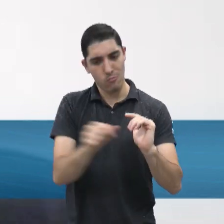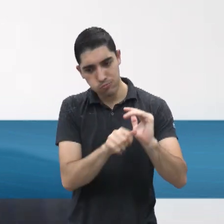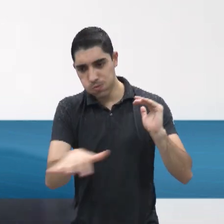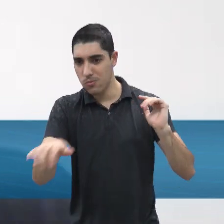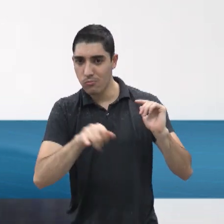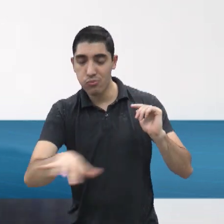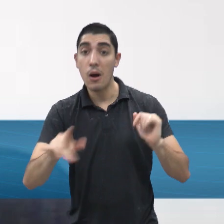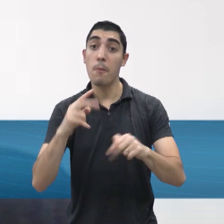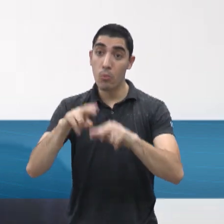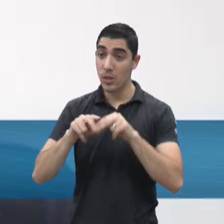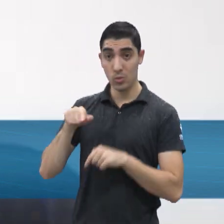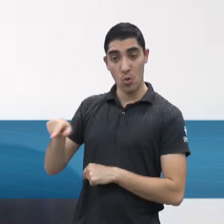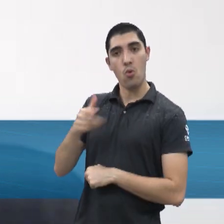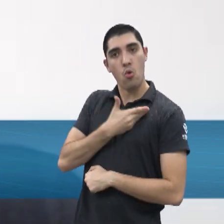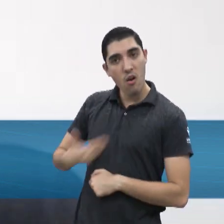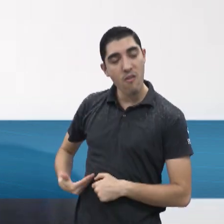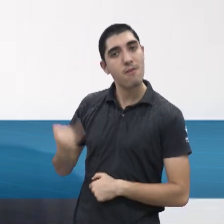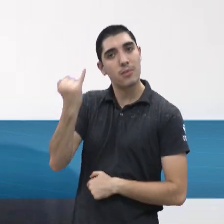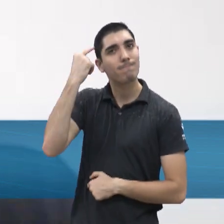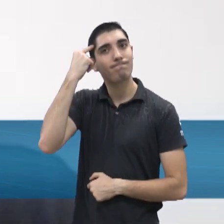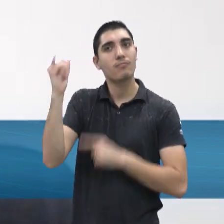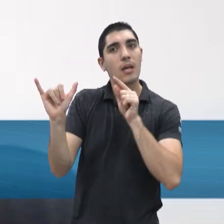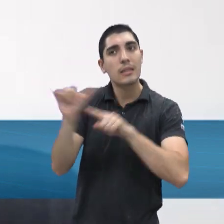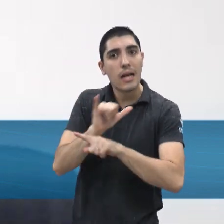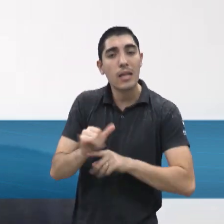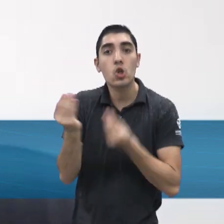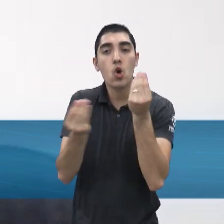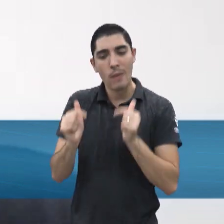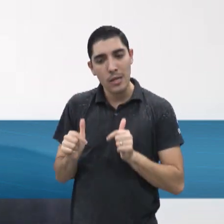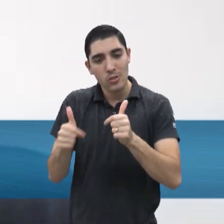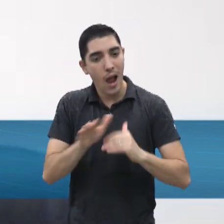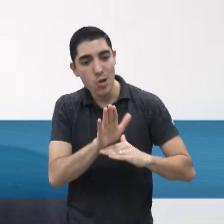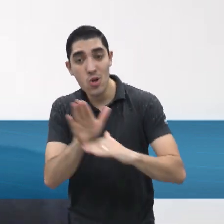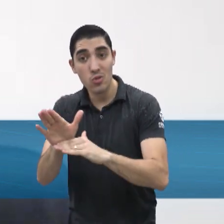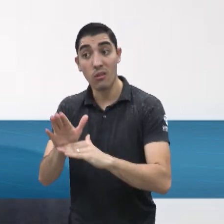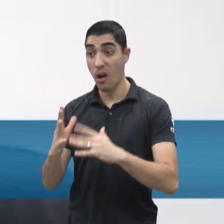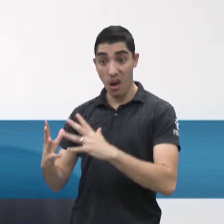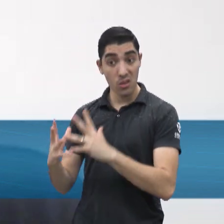distribuição na rede, né, isso faria com que as pessoas tivessem mais acesso